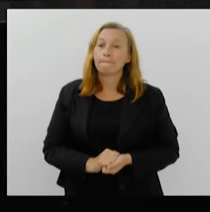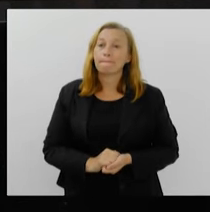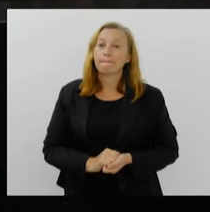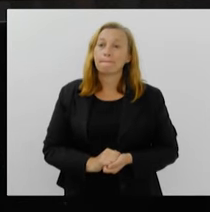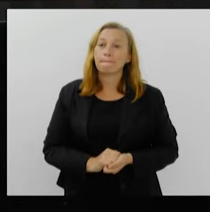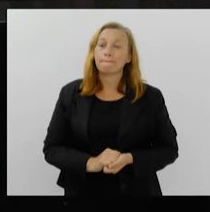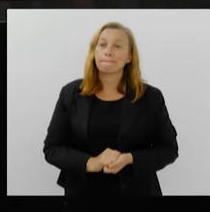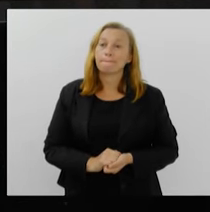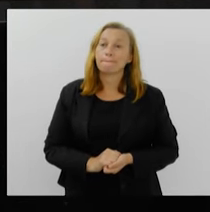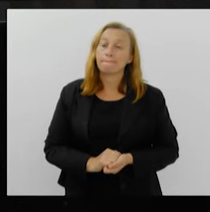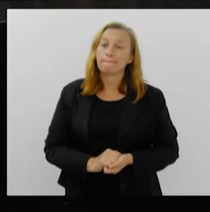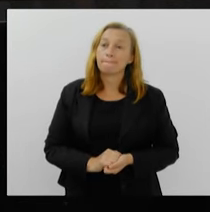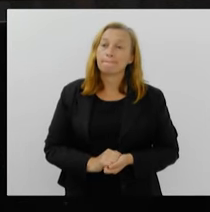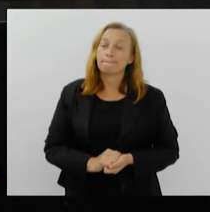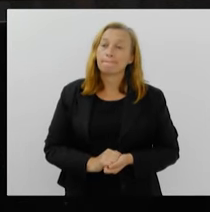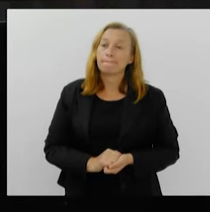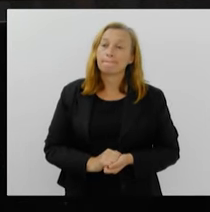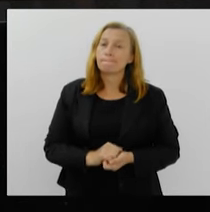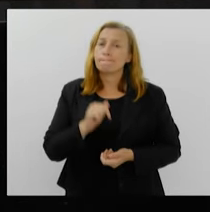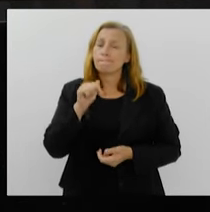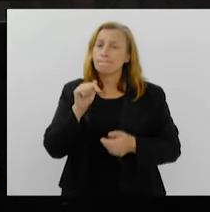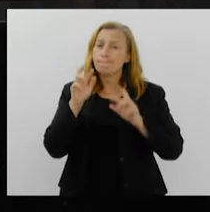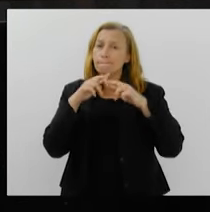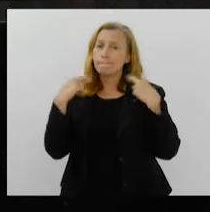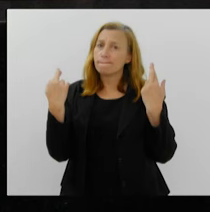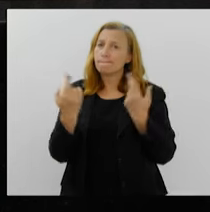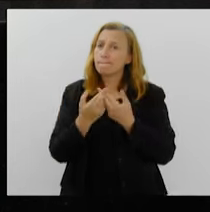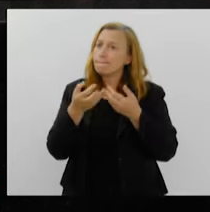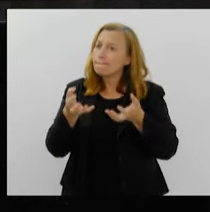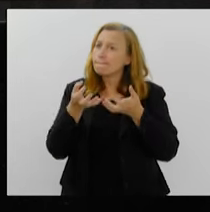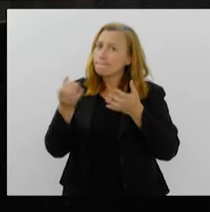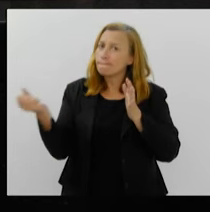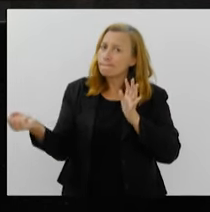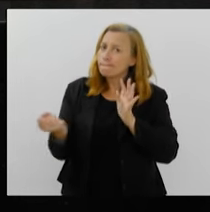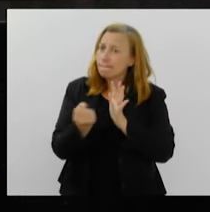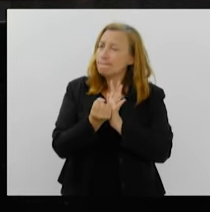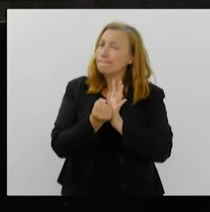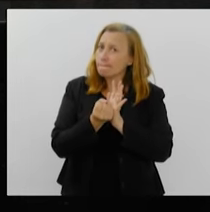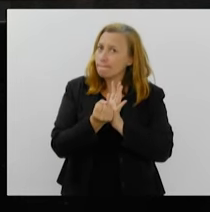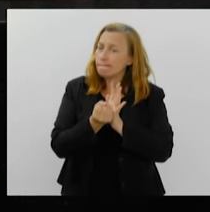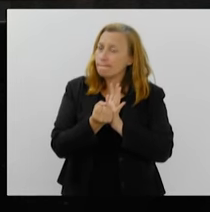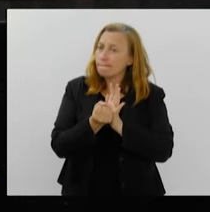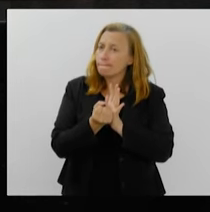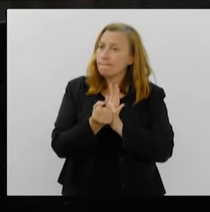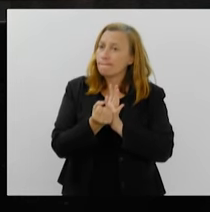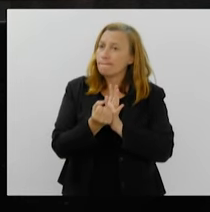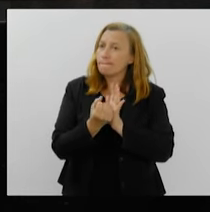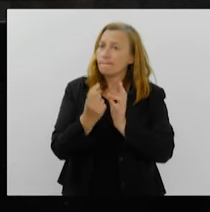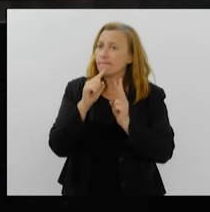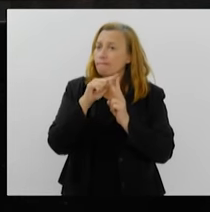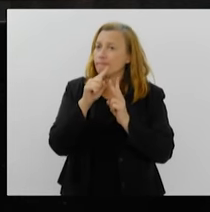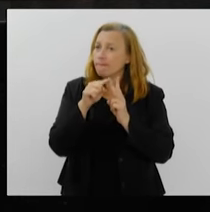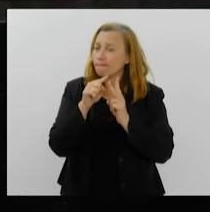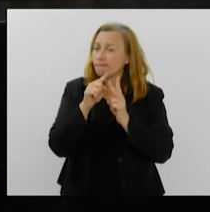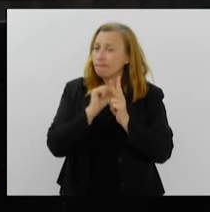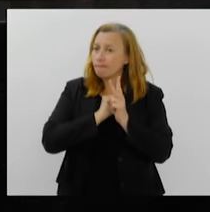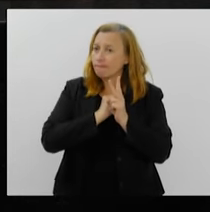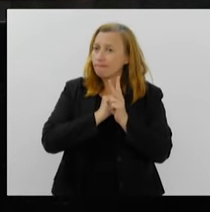E, esta reunião, eu queria aqui marcar duas grandes